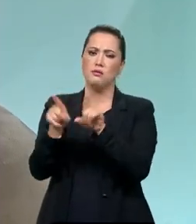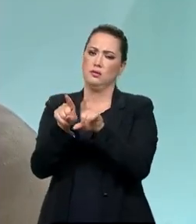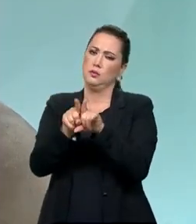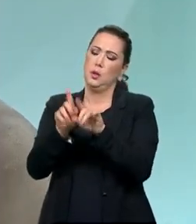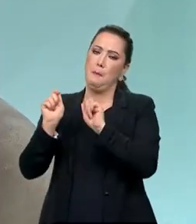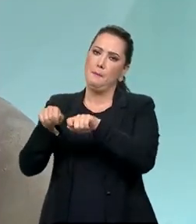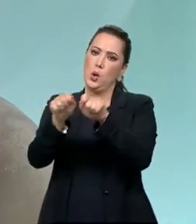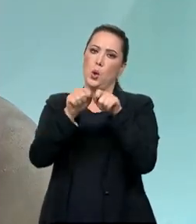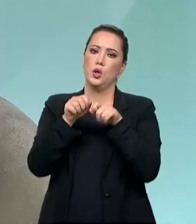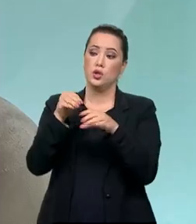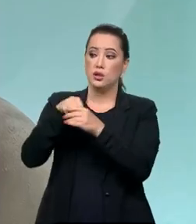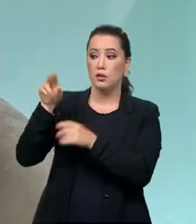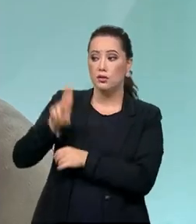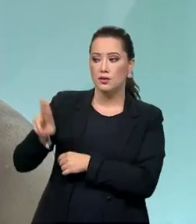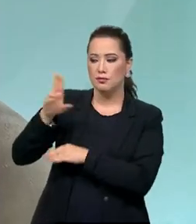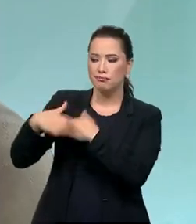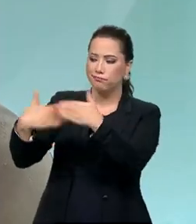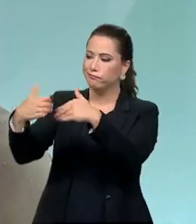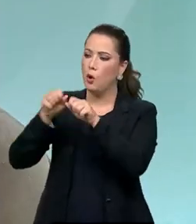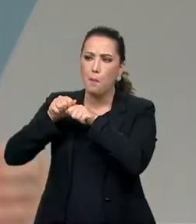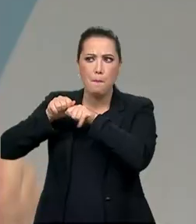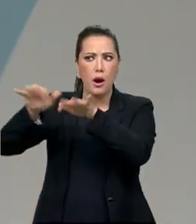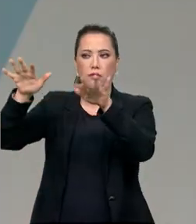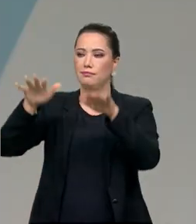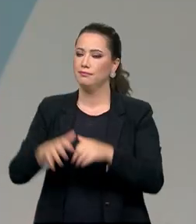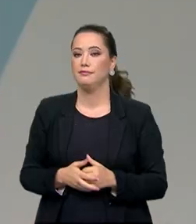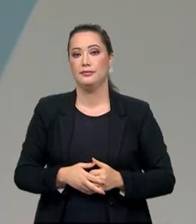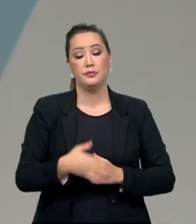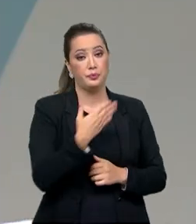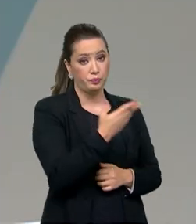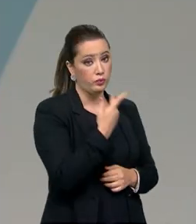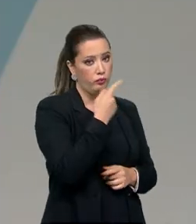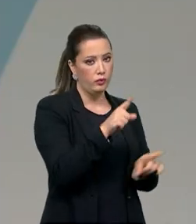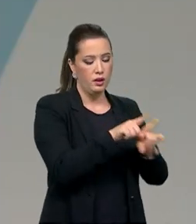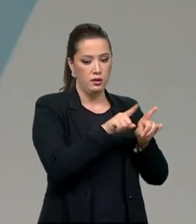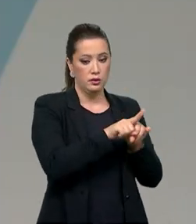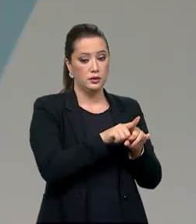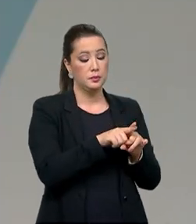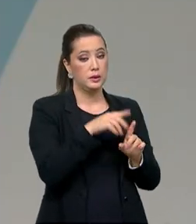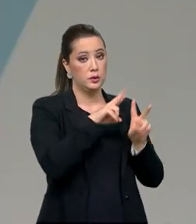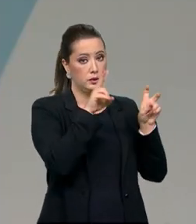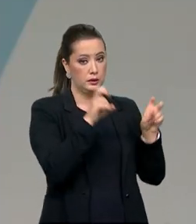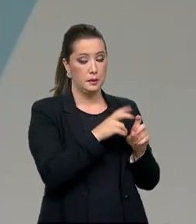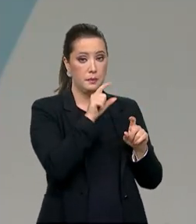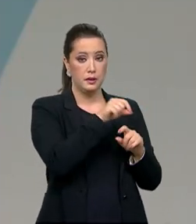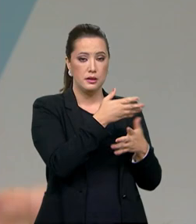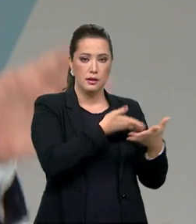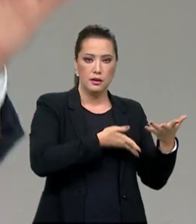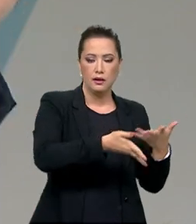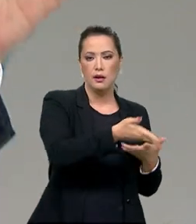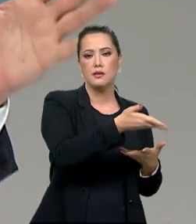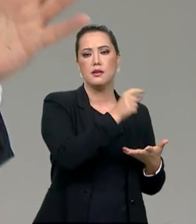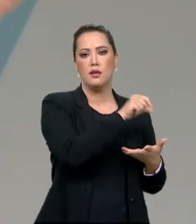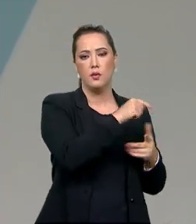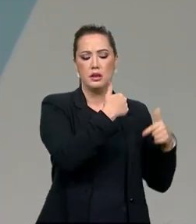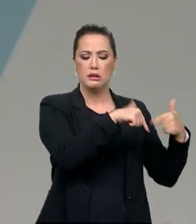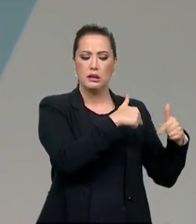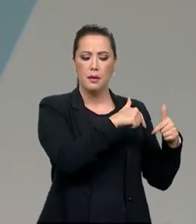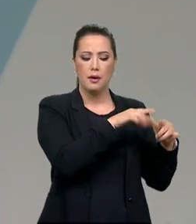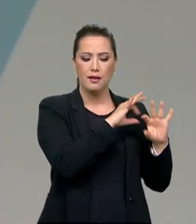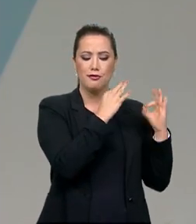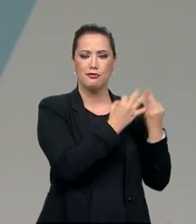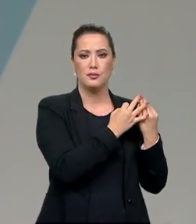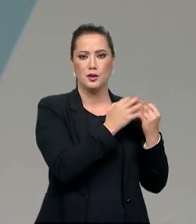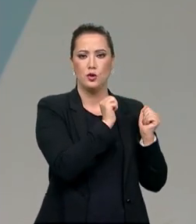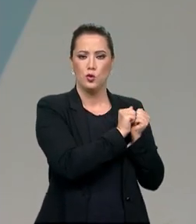as universidades e assim por diante. A senhora falou também no primeiro bloco um pouquinho sobre essa relação entre trabalho e